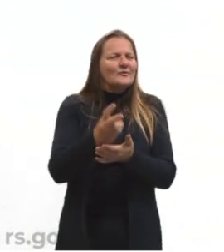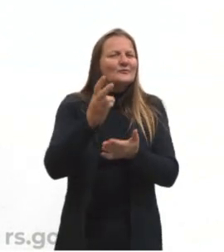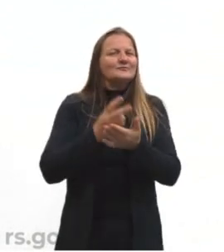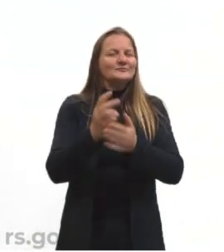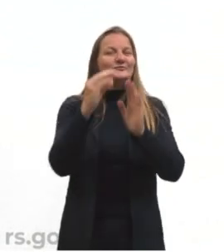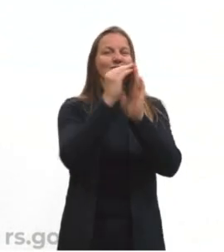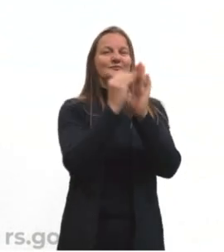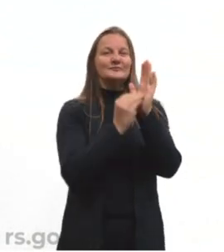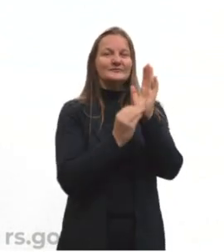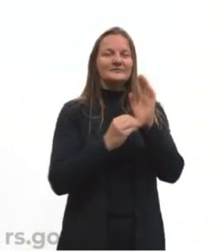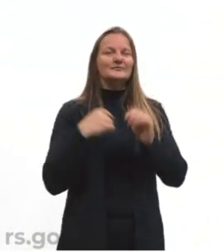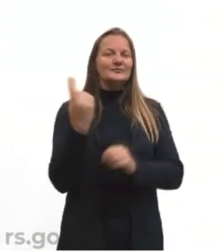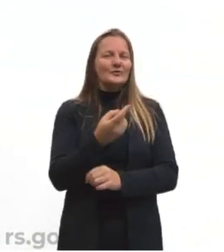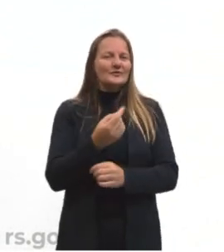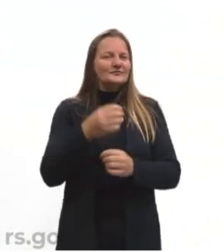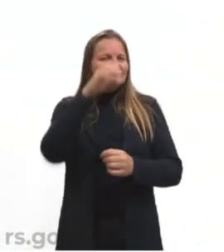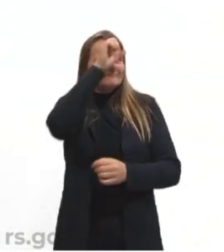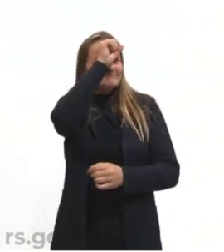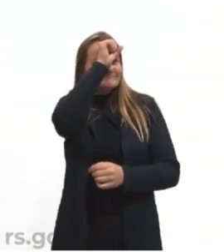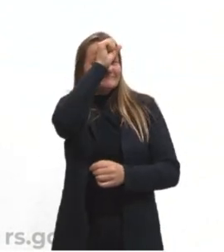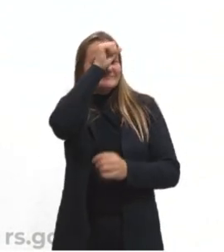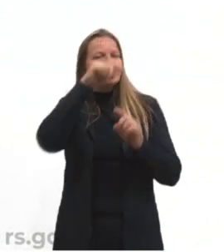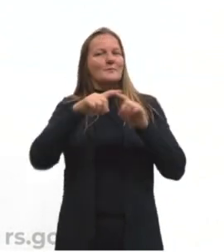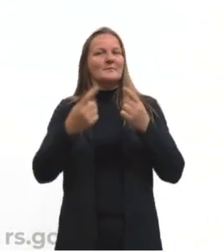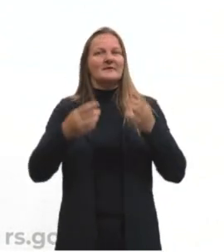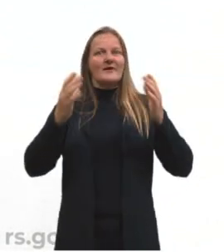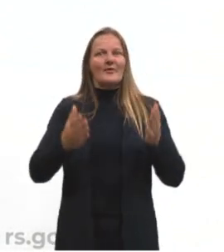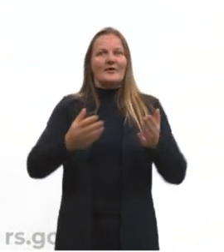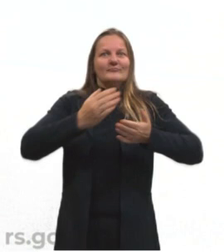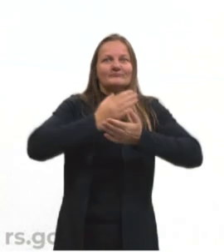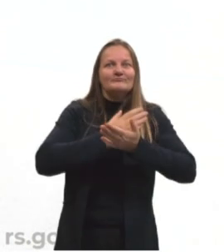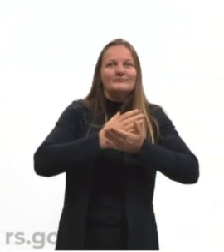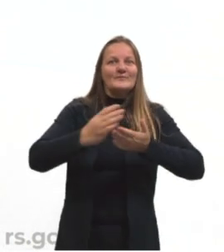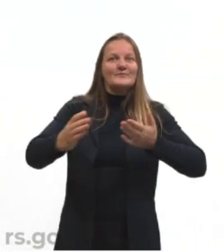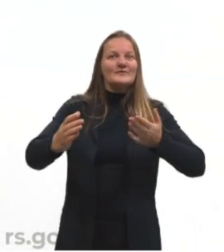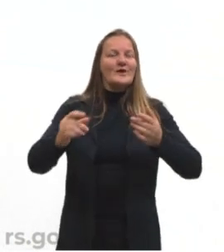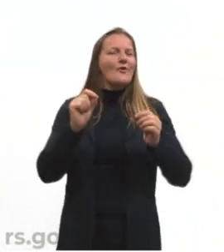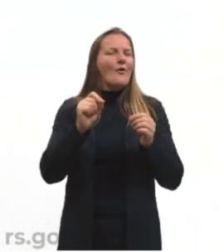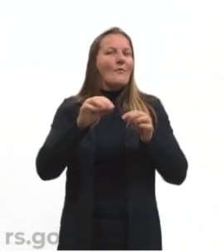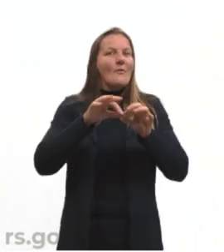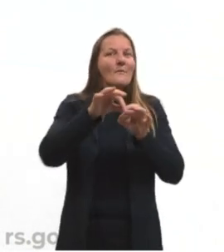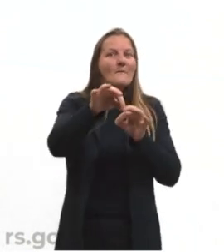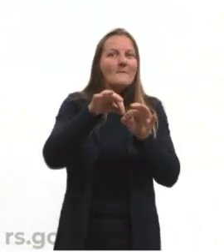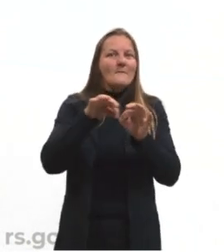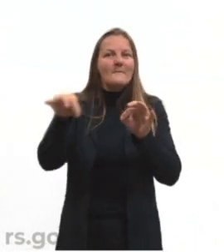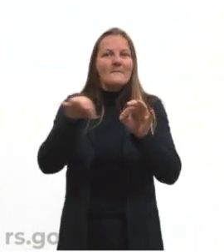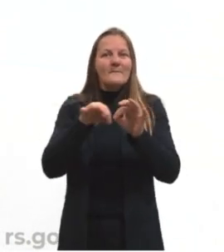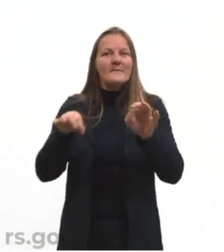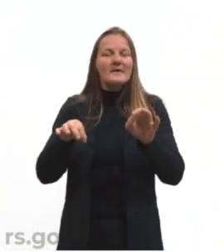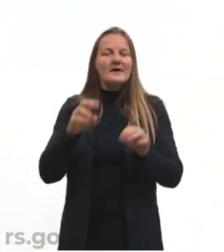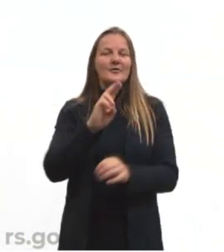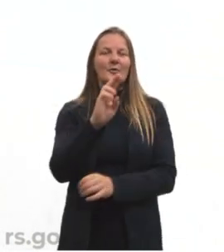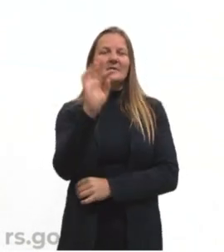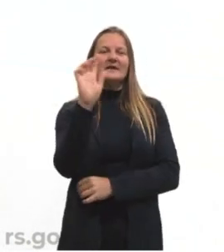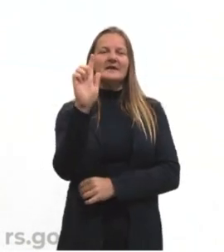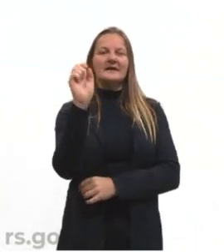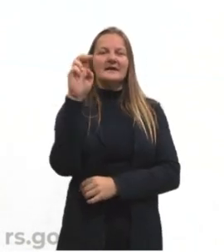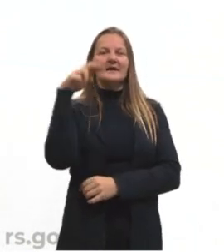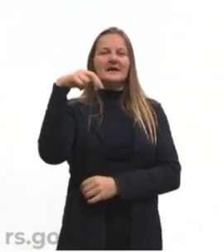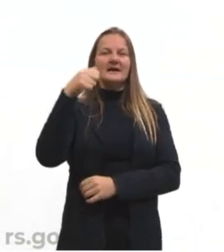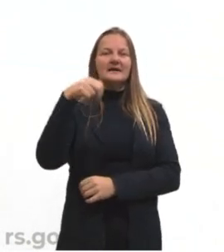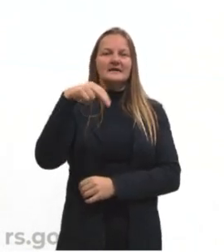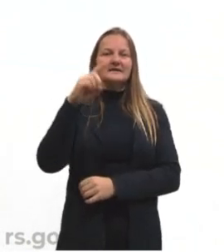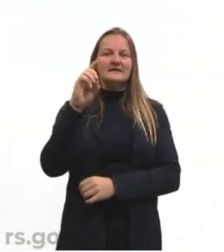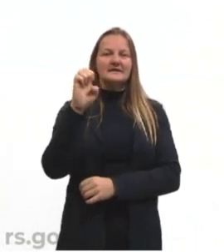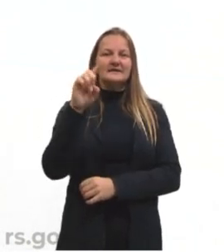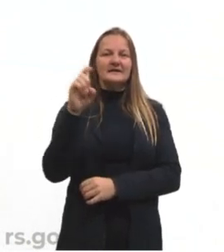conteúdo que nós já estamos vendo, mas agora vamos entrar ali nas grandezas. Nós vamos trabalhar então hoje